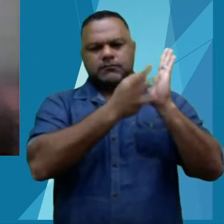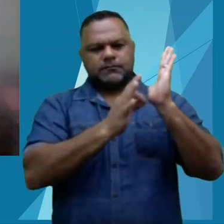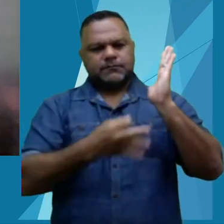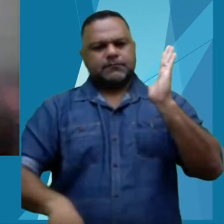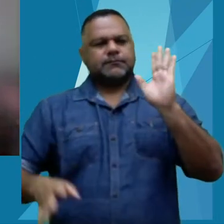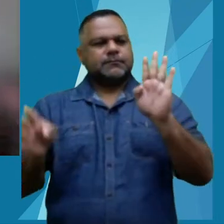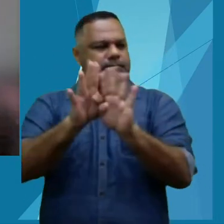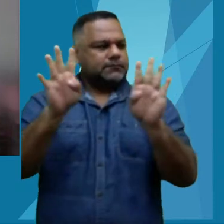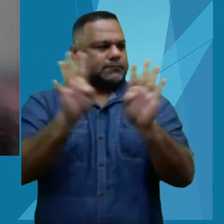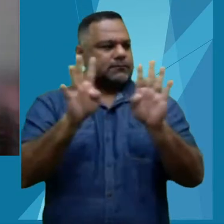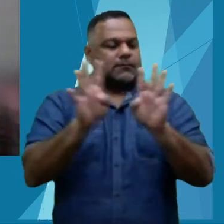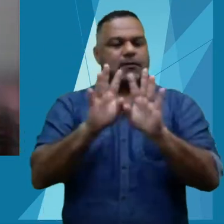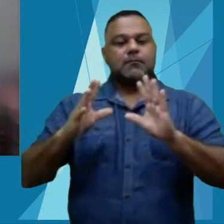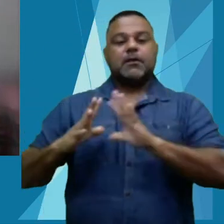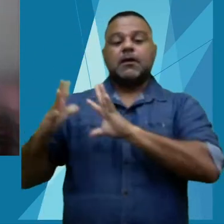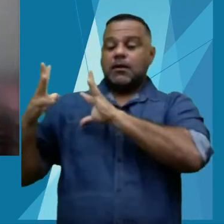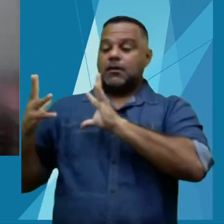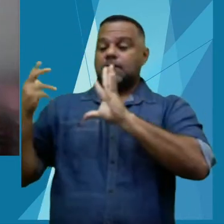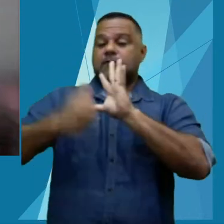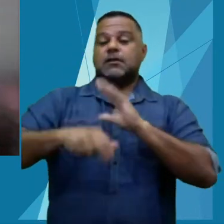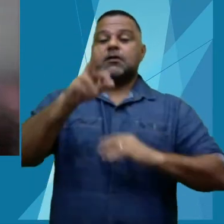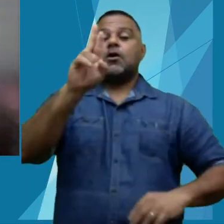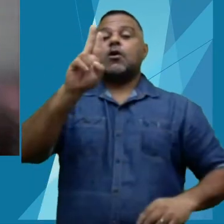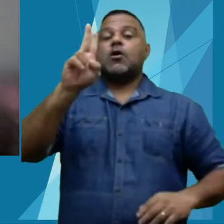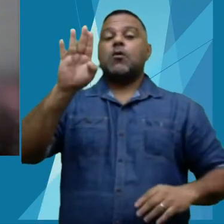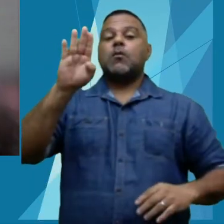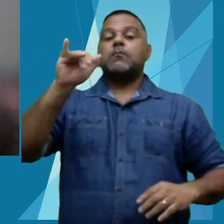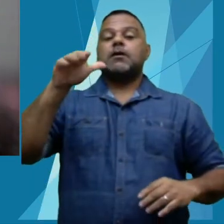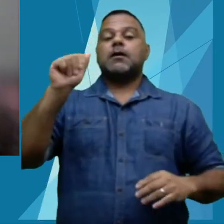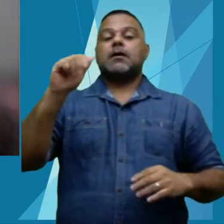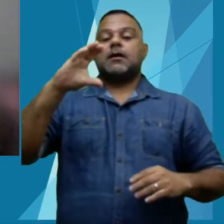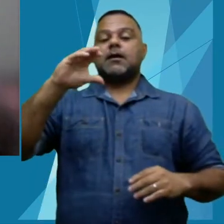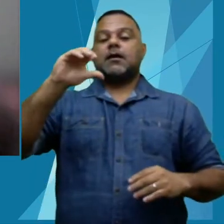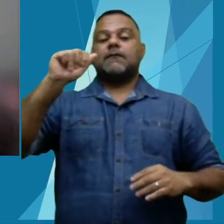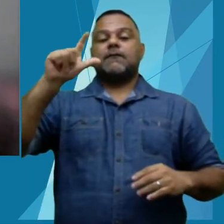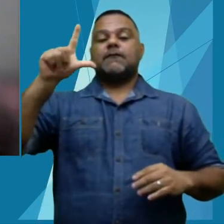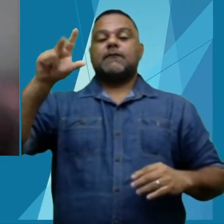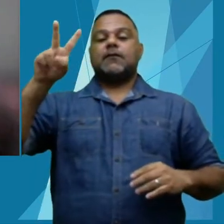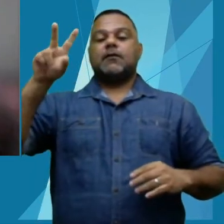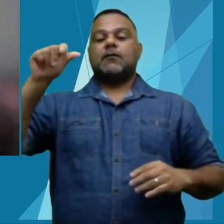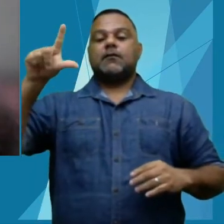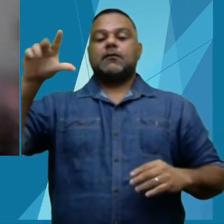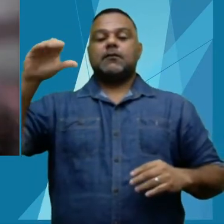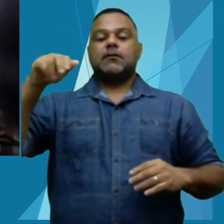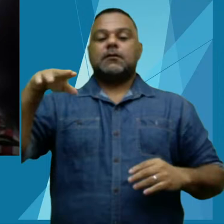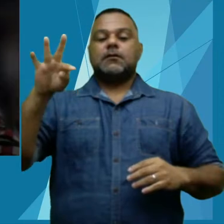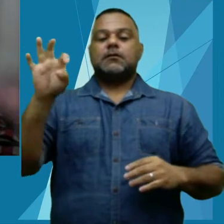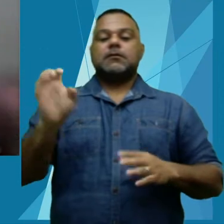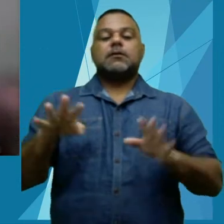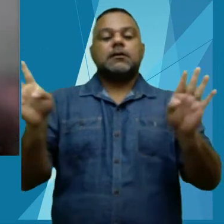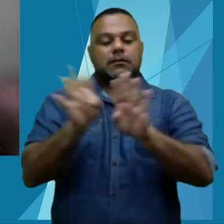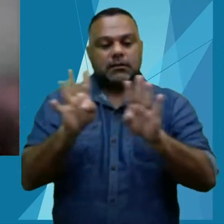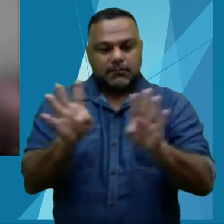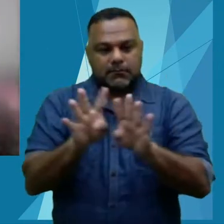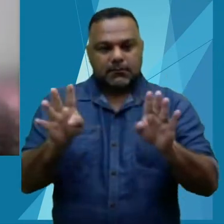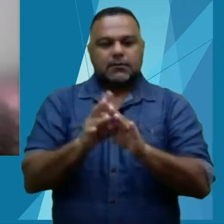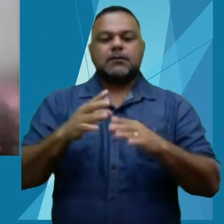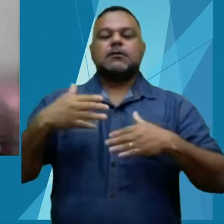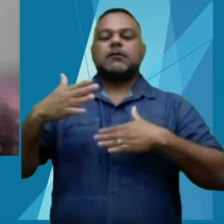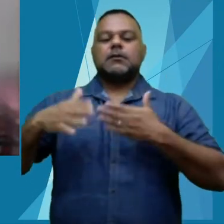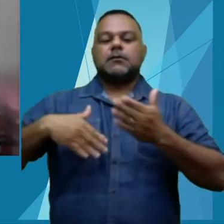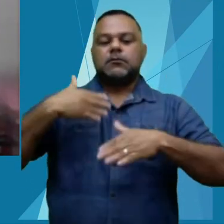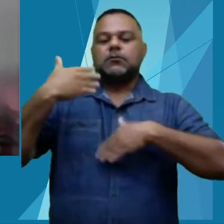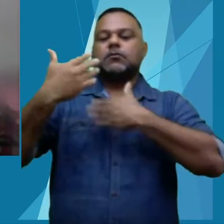querida revisora, Rúbia Cavaltante, que também nomeiram esforços e talentos para que